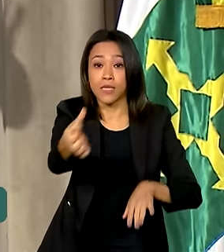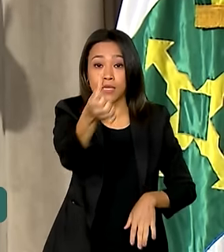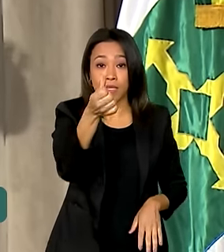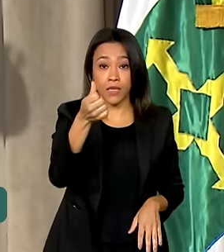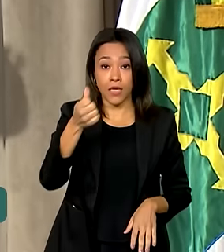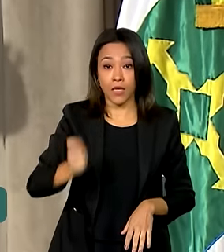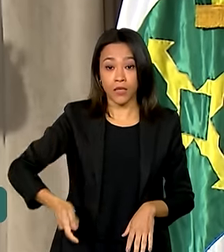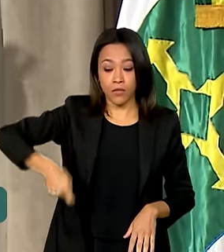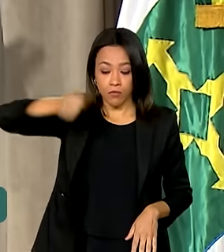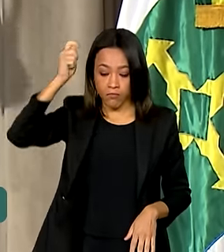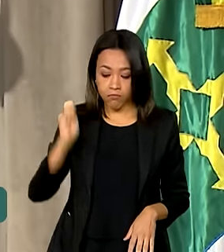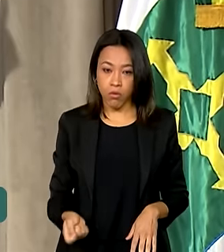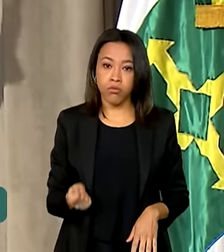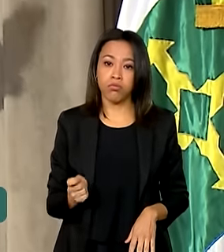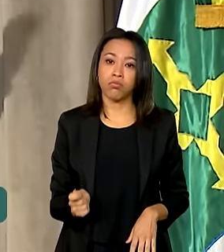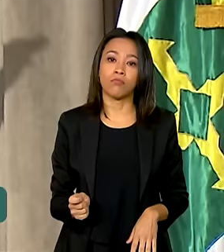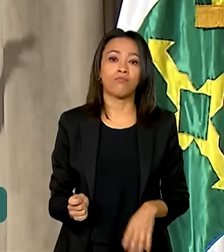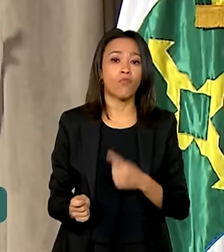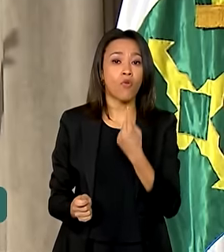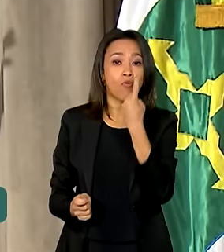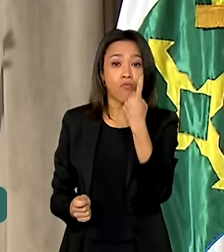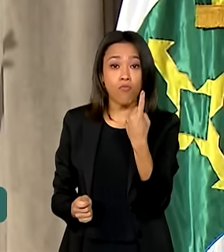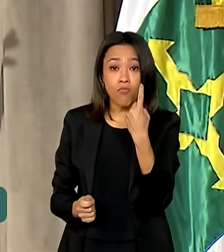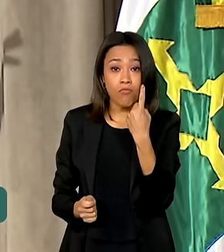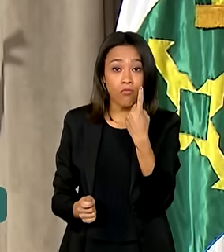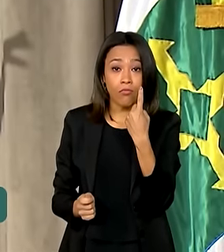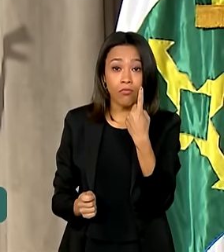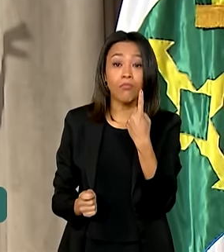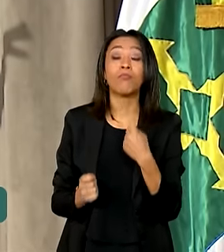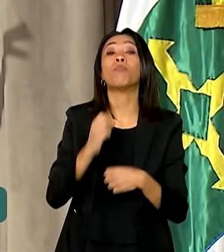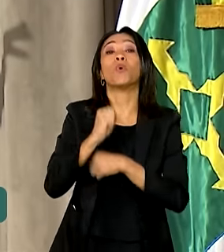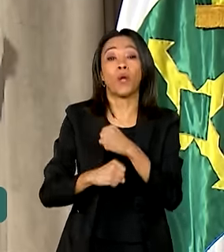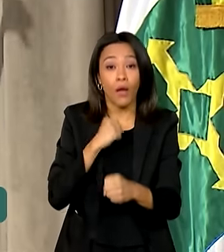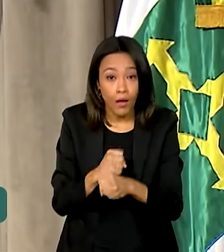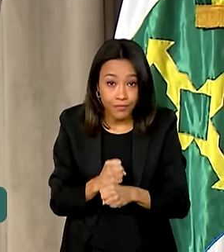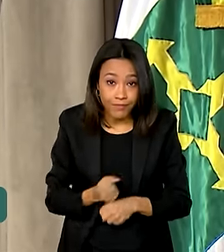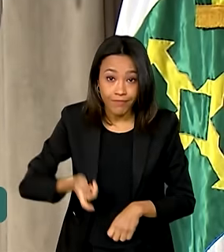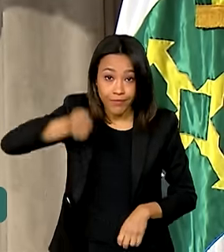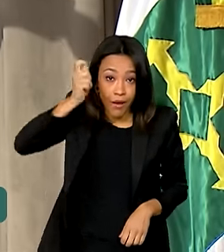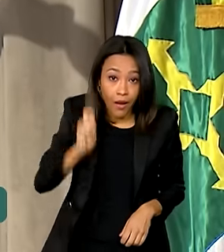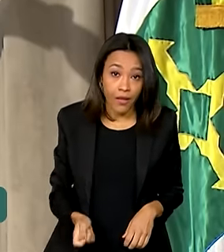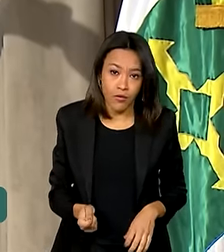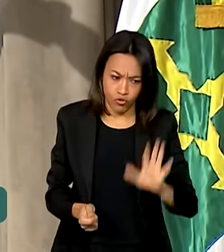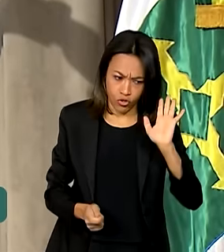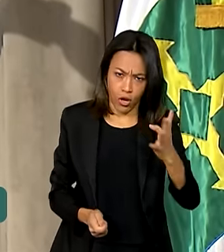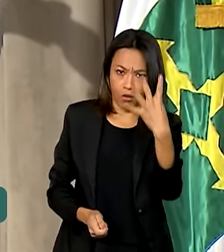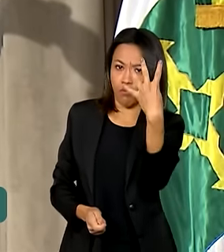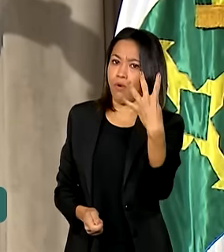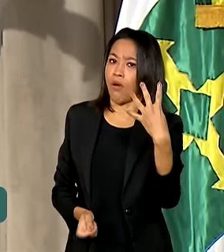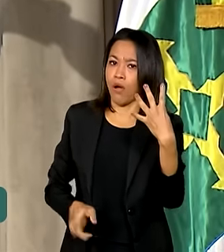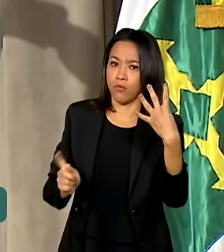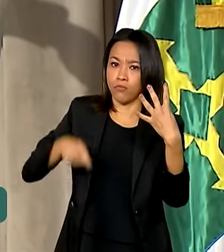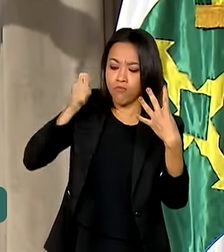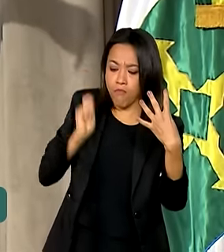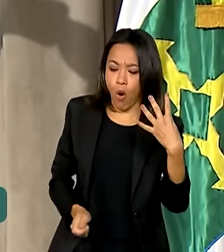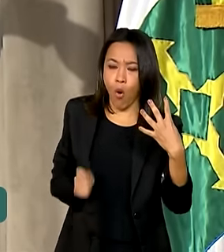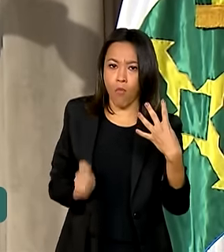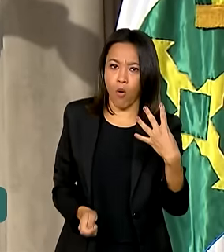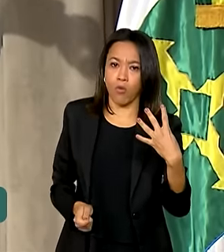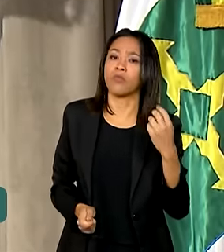no governo inteiro, ou seja, um leilão e meio por ano. Nós já fizemos quatro, inclusive